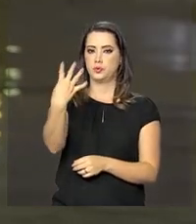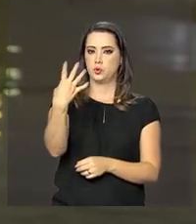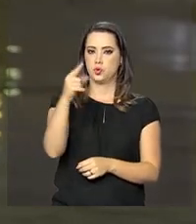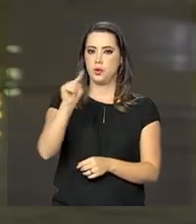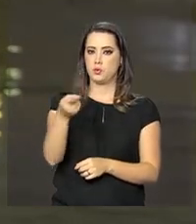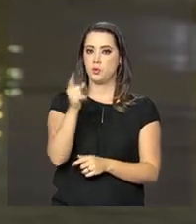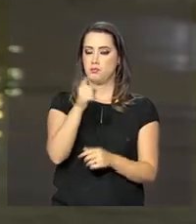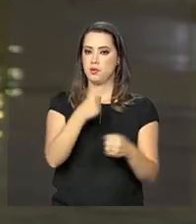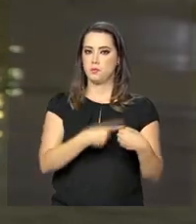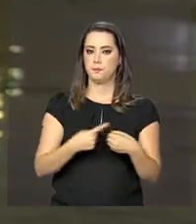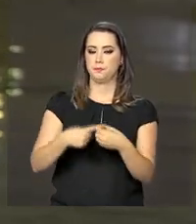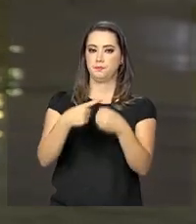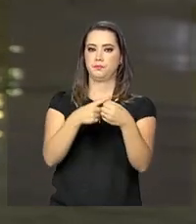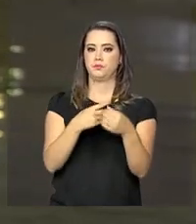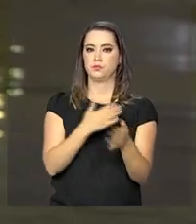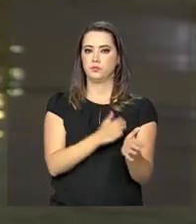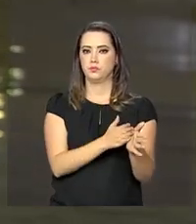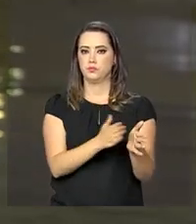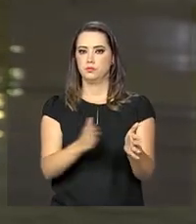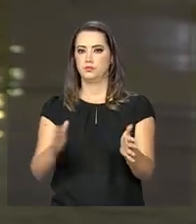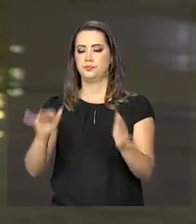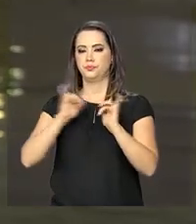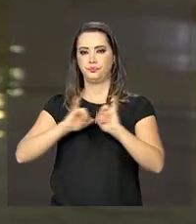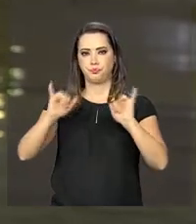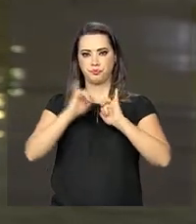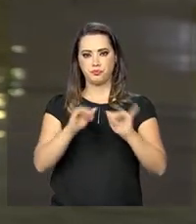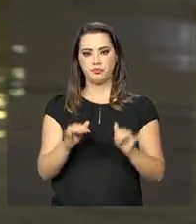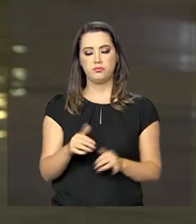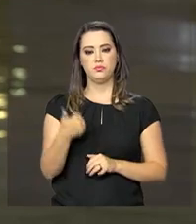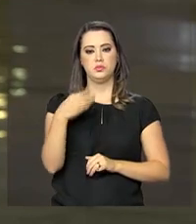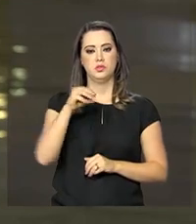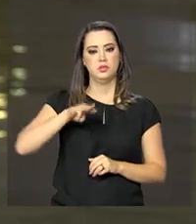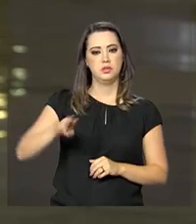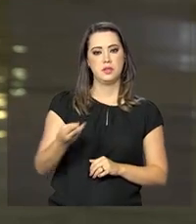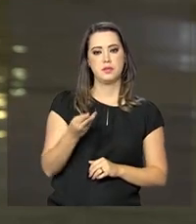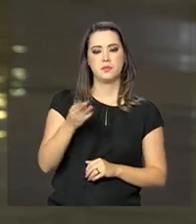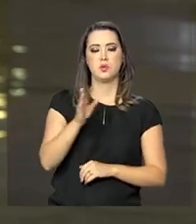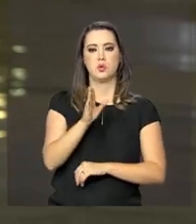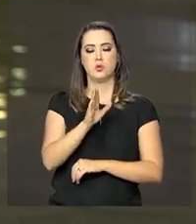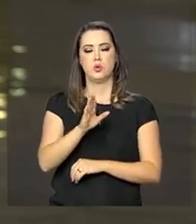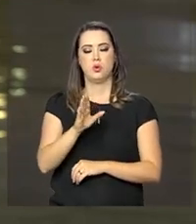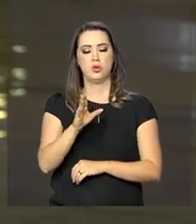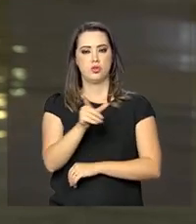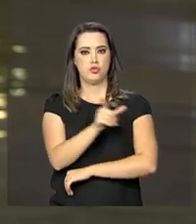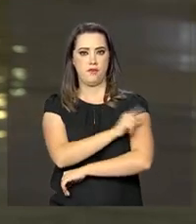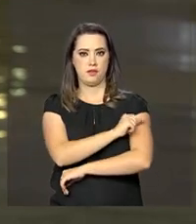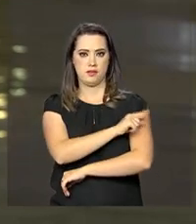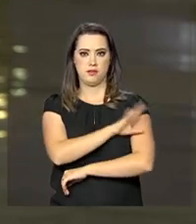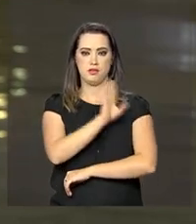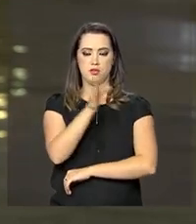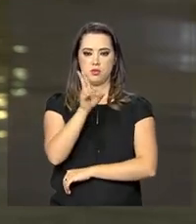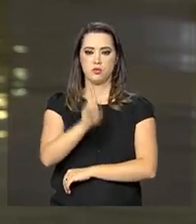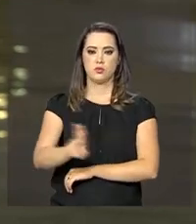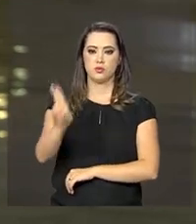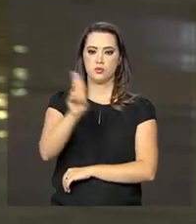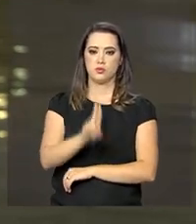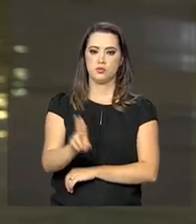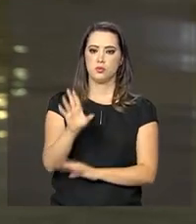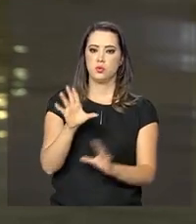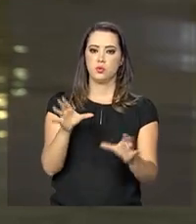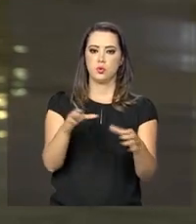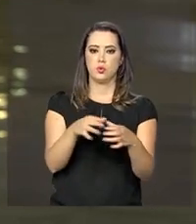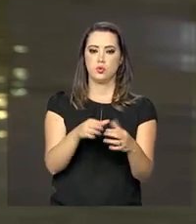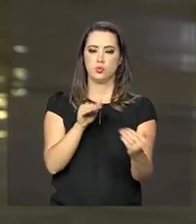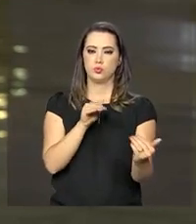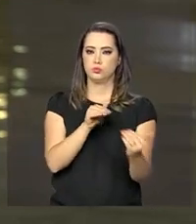municípios. Durante a campanha, 10.700.000 doses da vacina foram aplicadas no público-alvo,